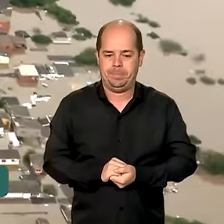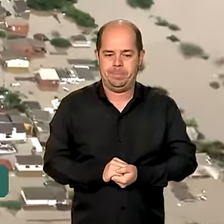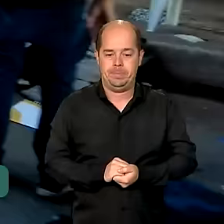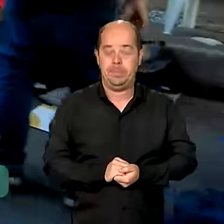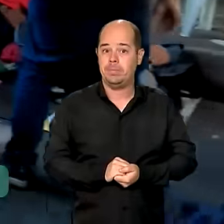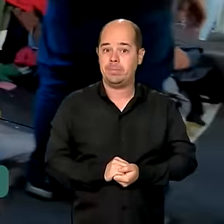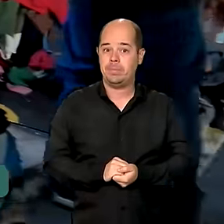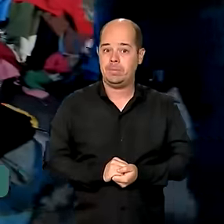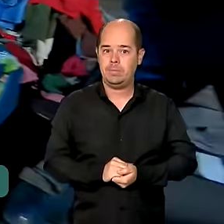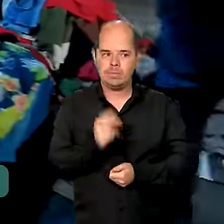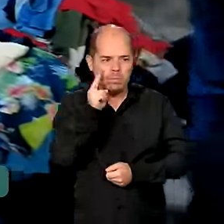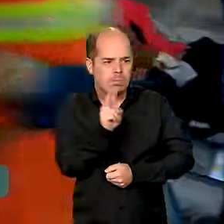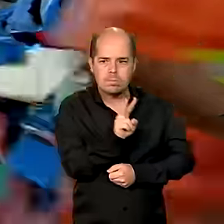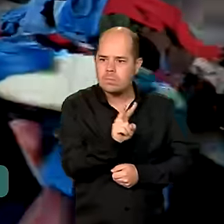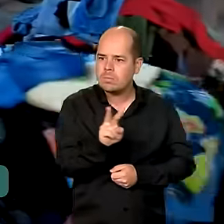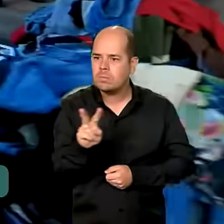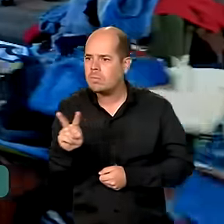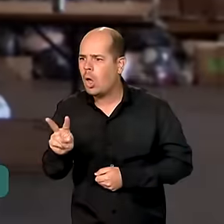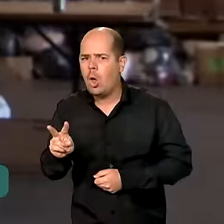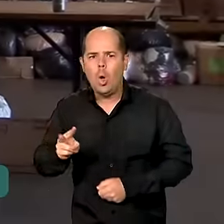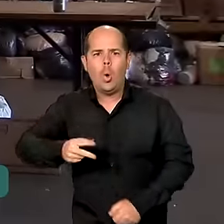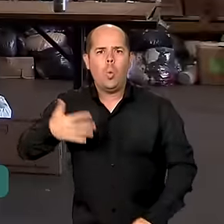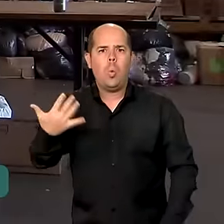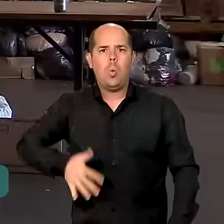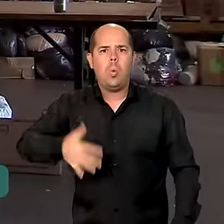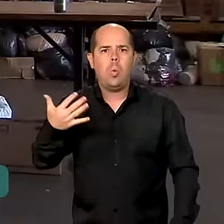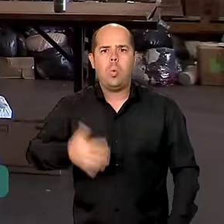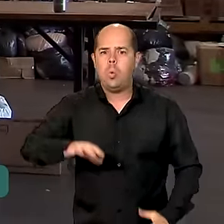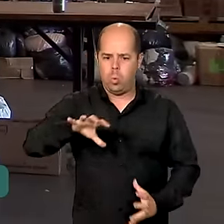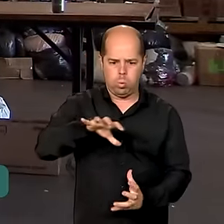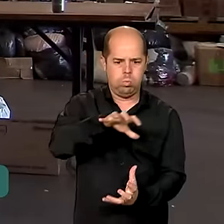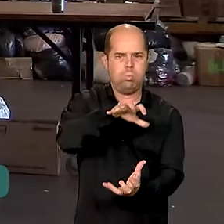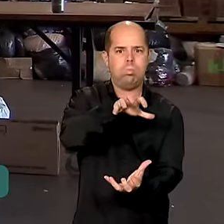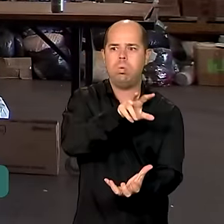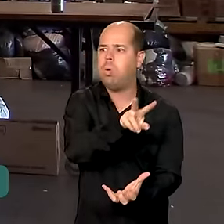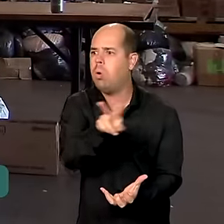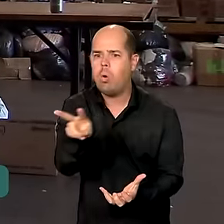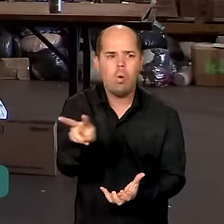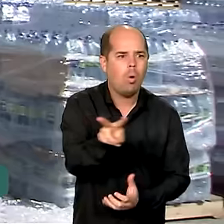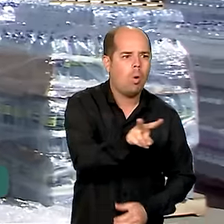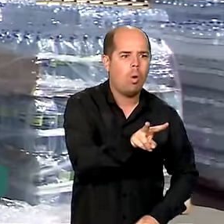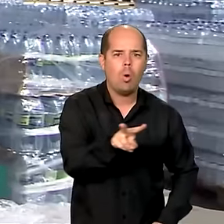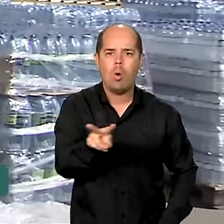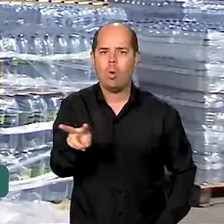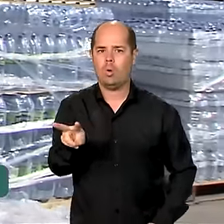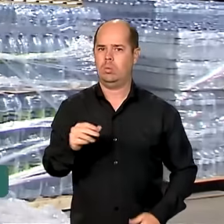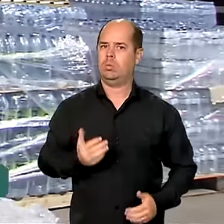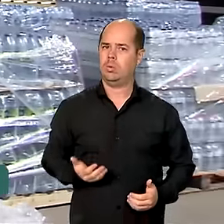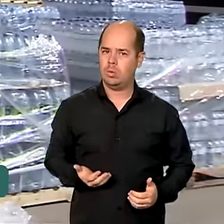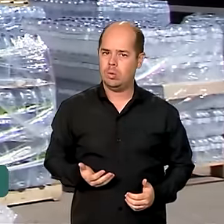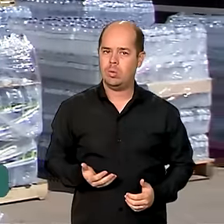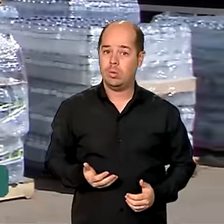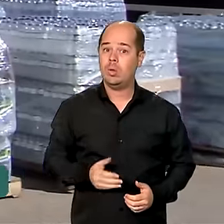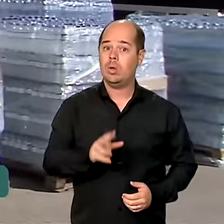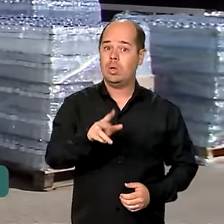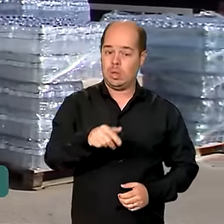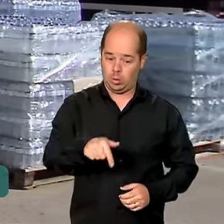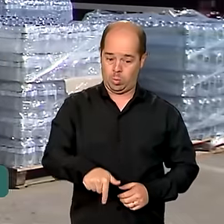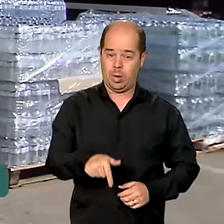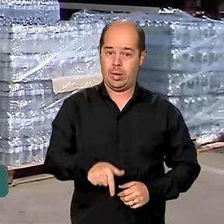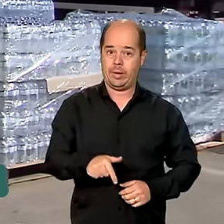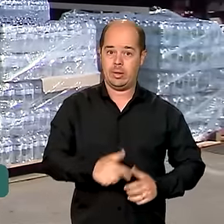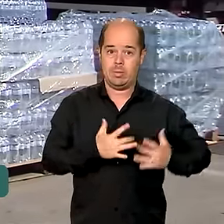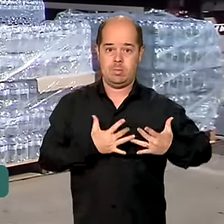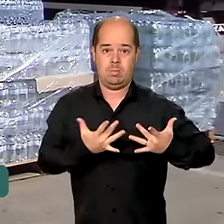o mundo e a rede de solidariedade tem crescido dentro e fora do país. O governo federal criou uma